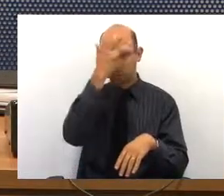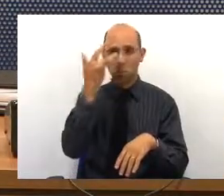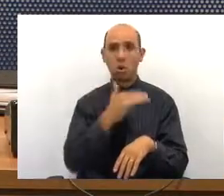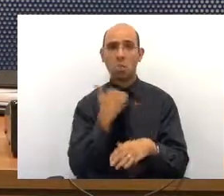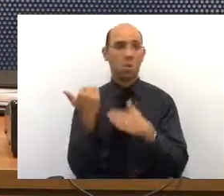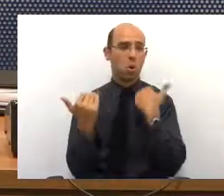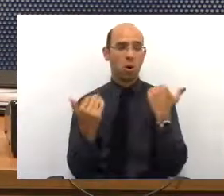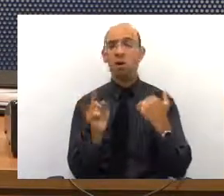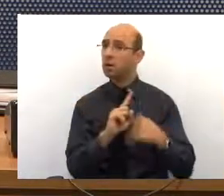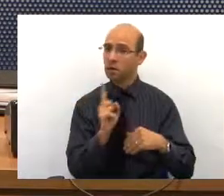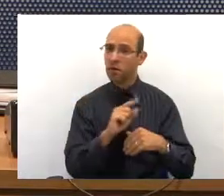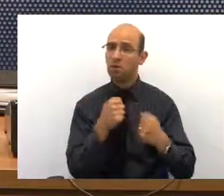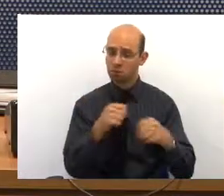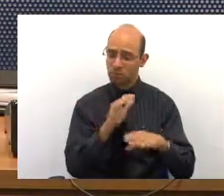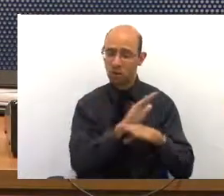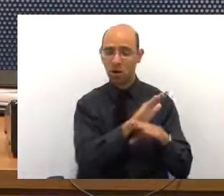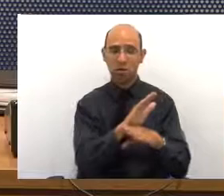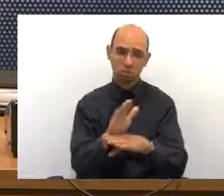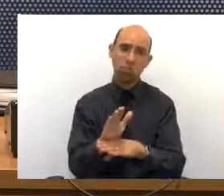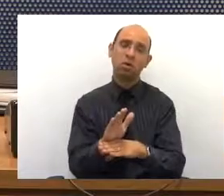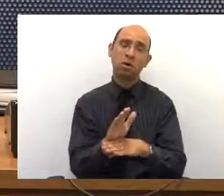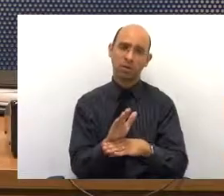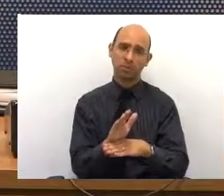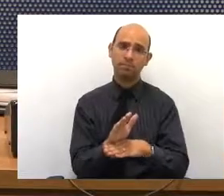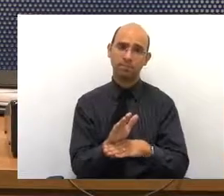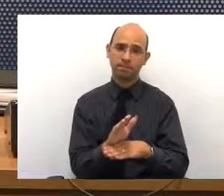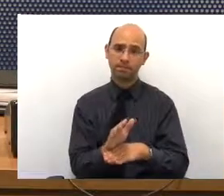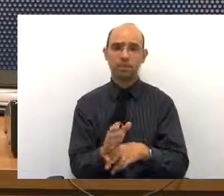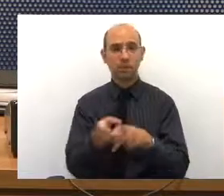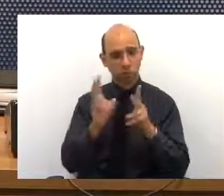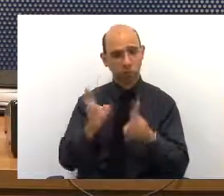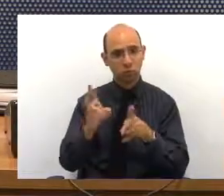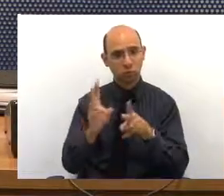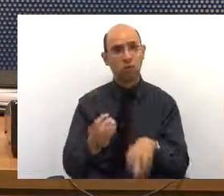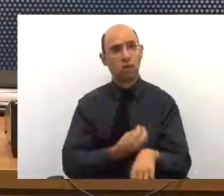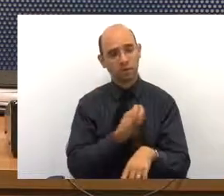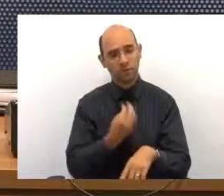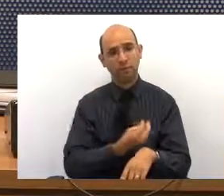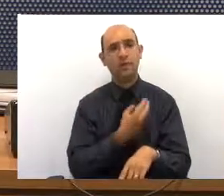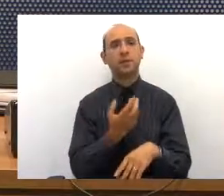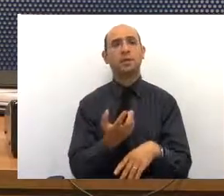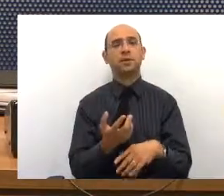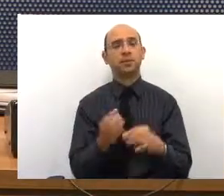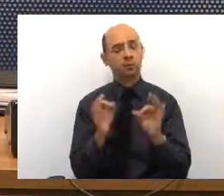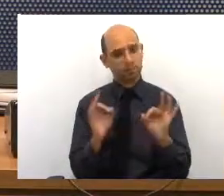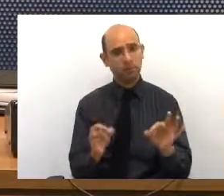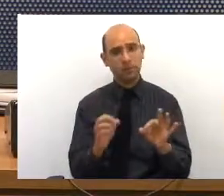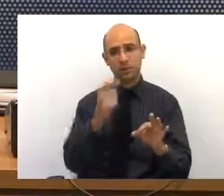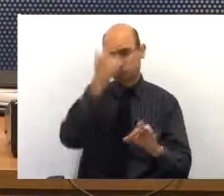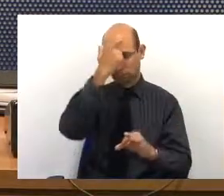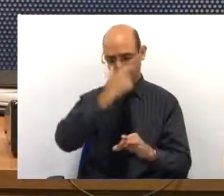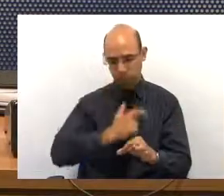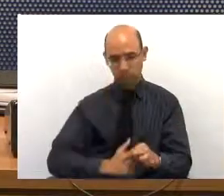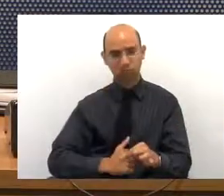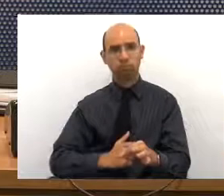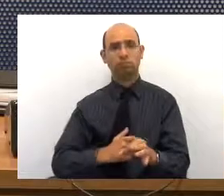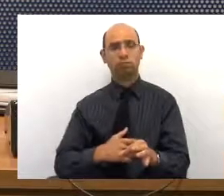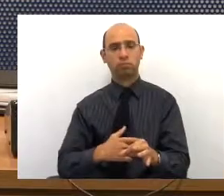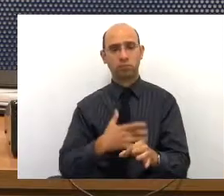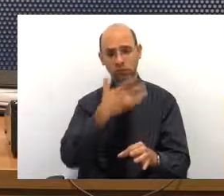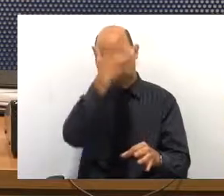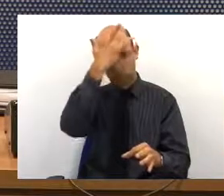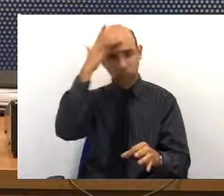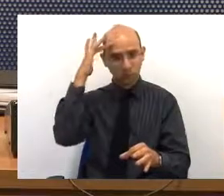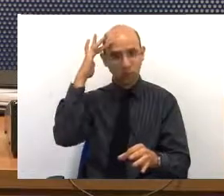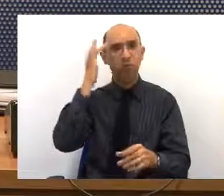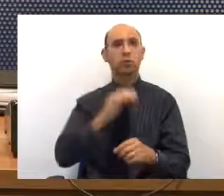a gente tem que fazer tudo para preservar a vida, preservar a integridade das pessoas. Então,